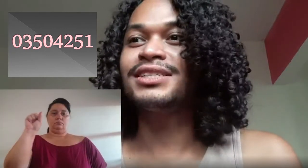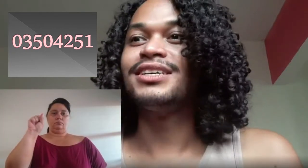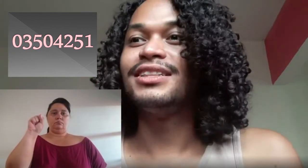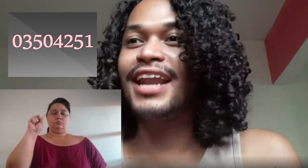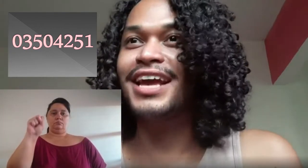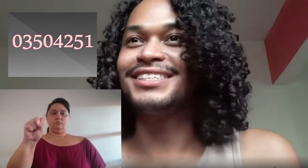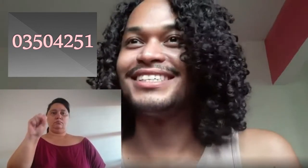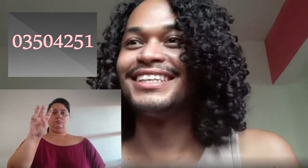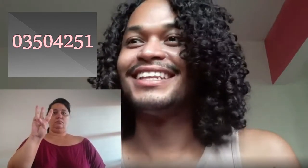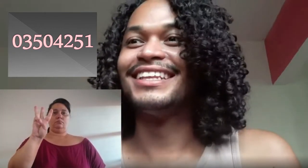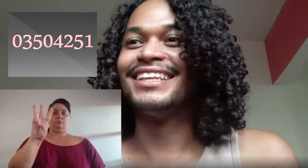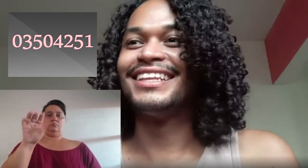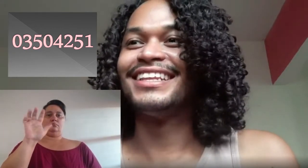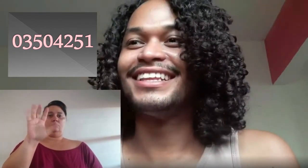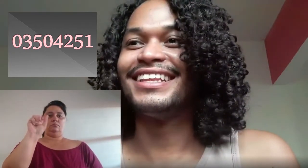três